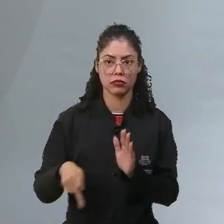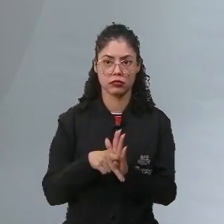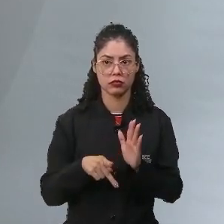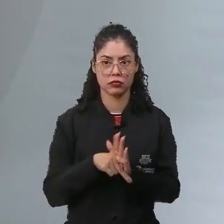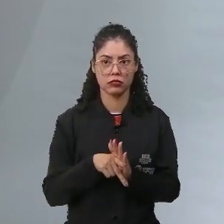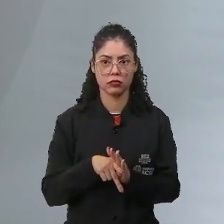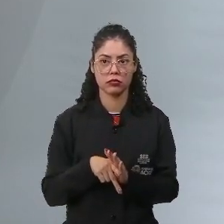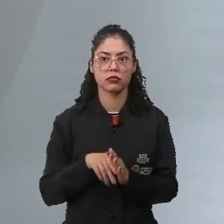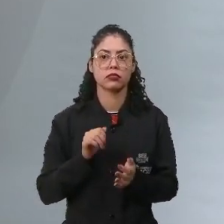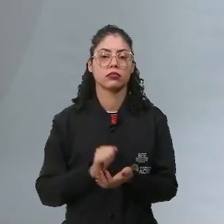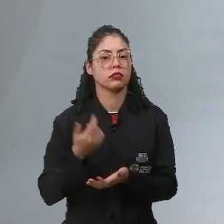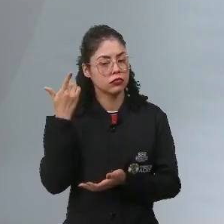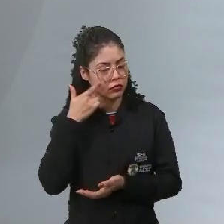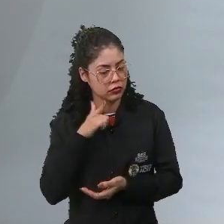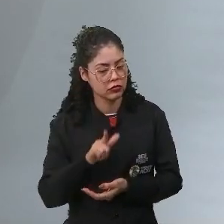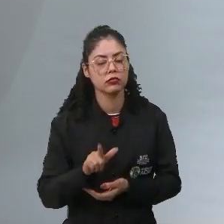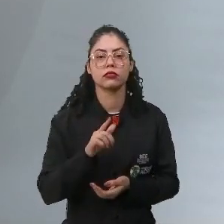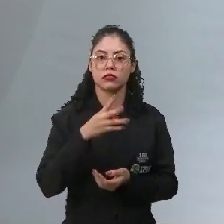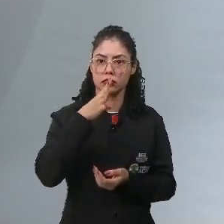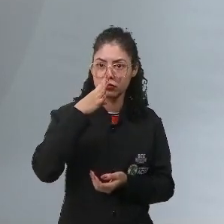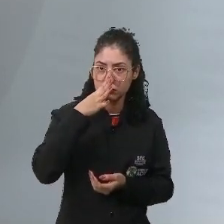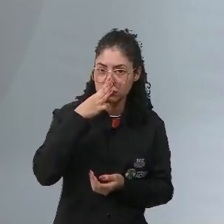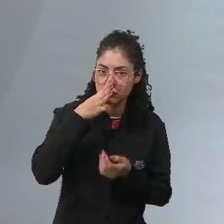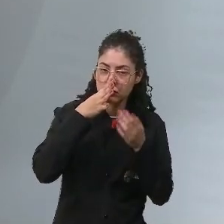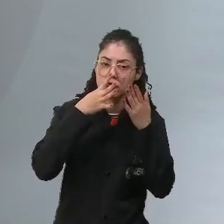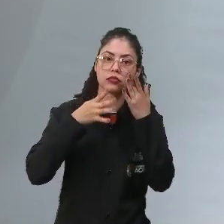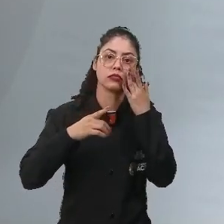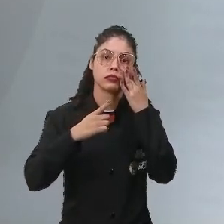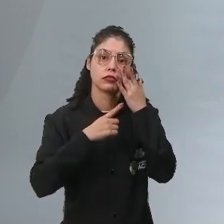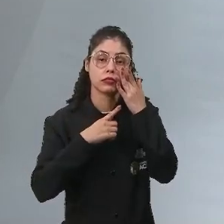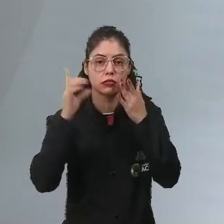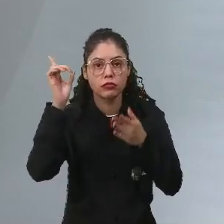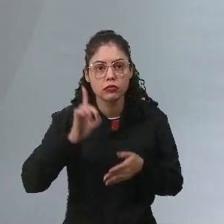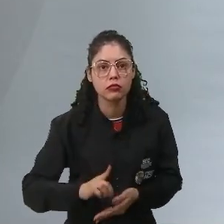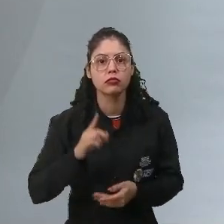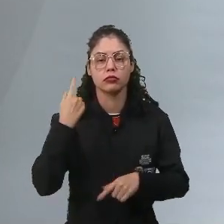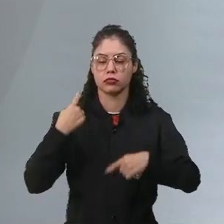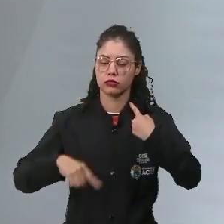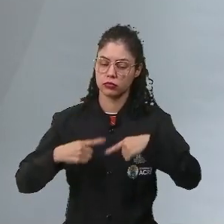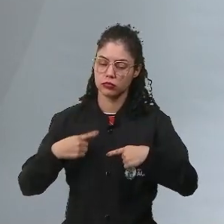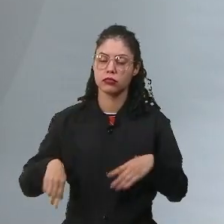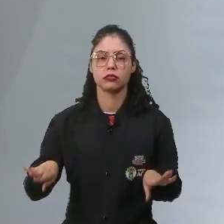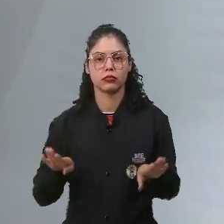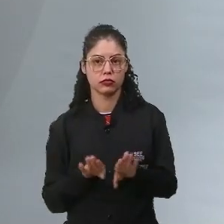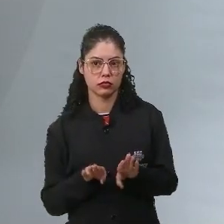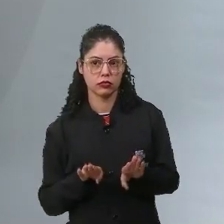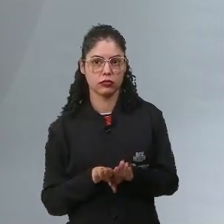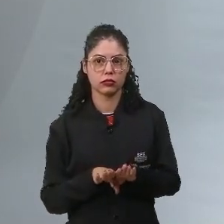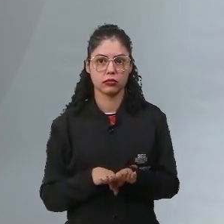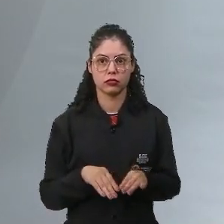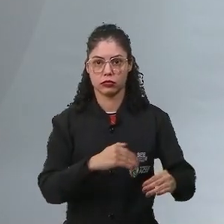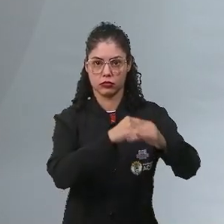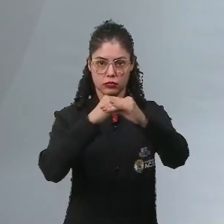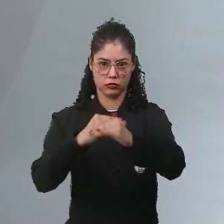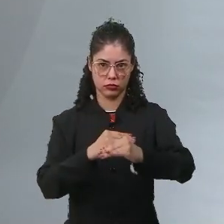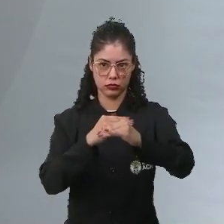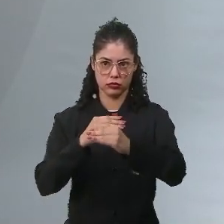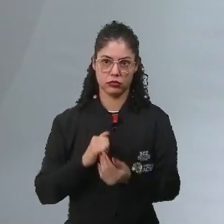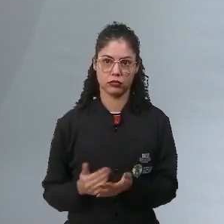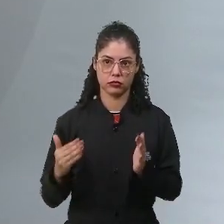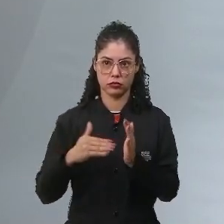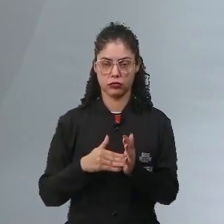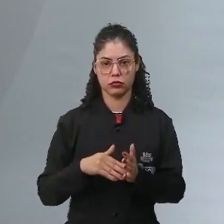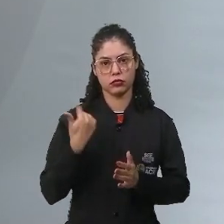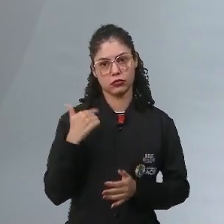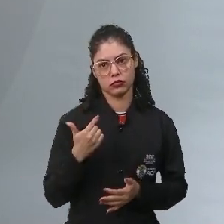no geral, conseguiria ser assistida, conseguiria ter direitos políticos de forma igualitária, que até